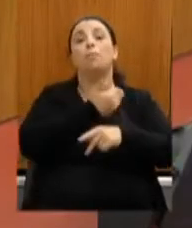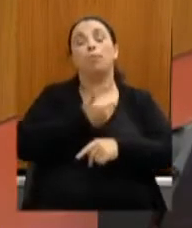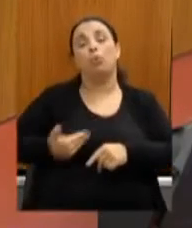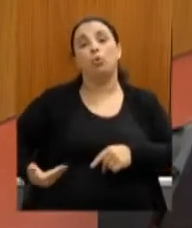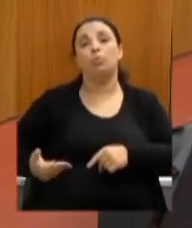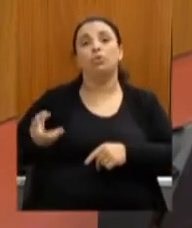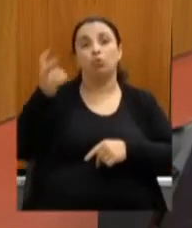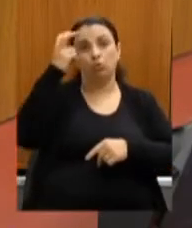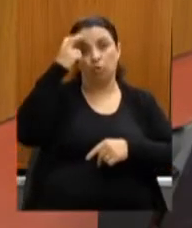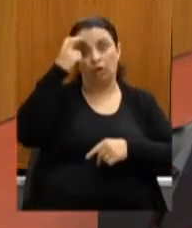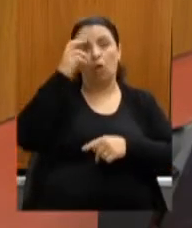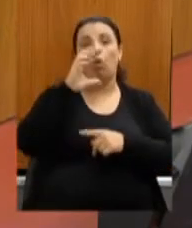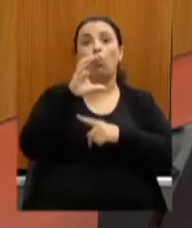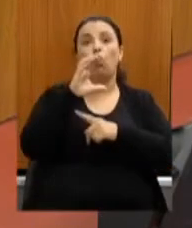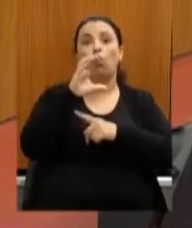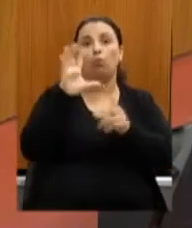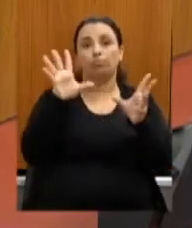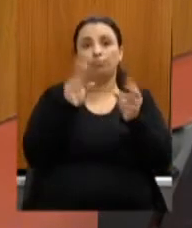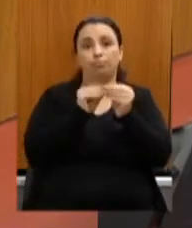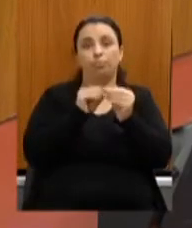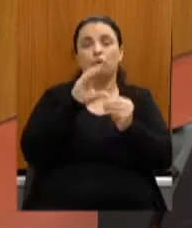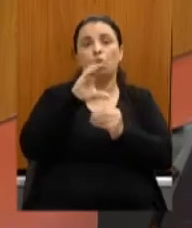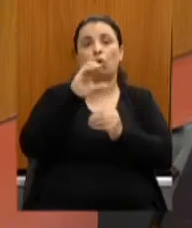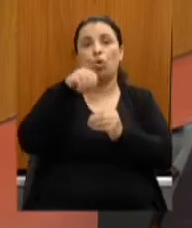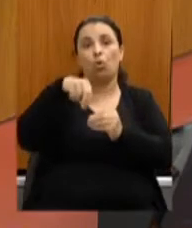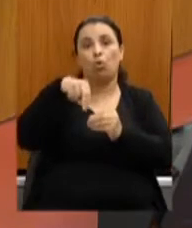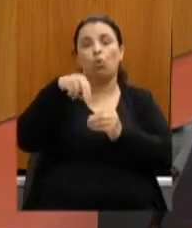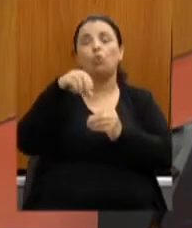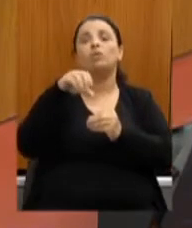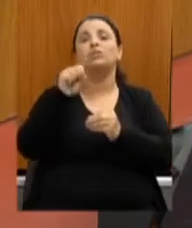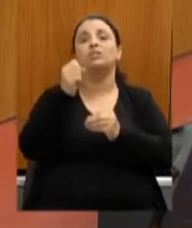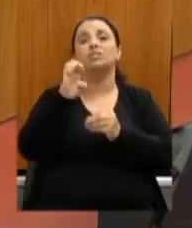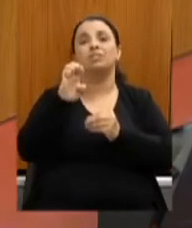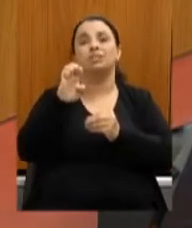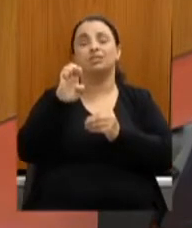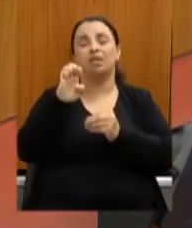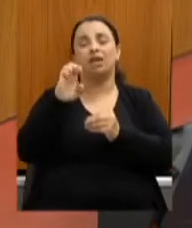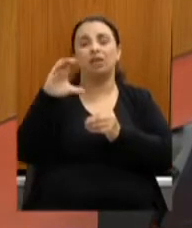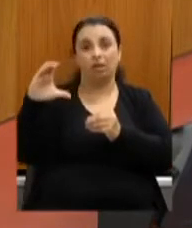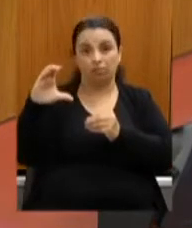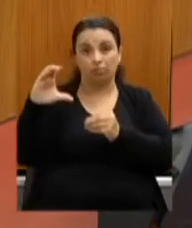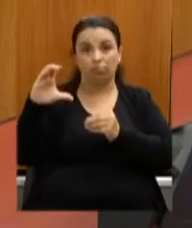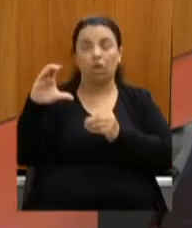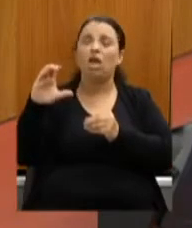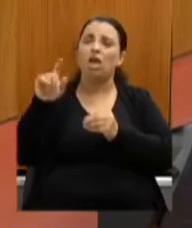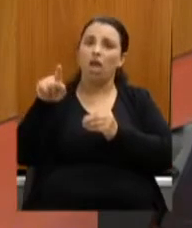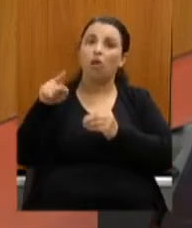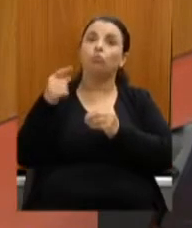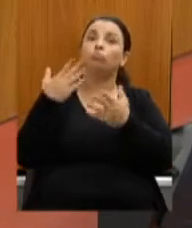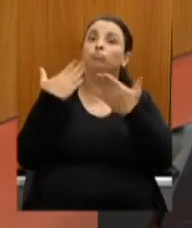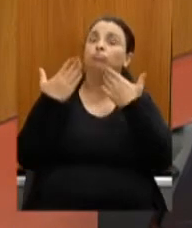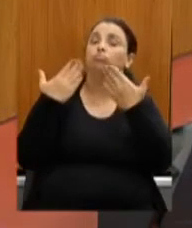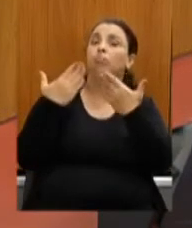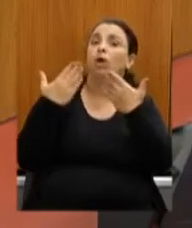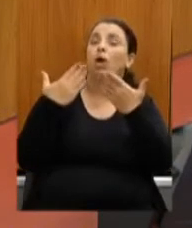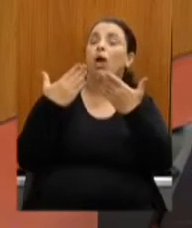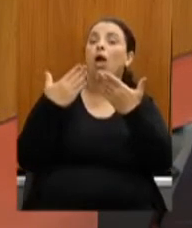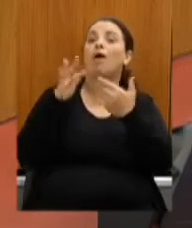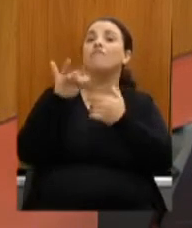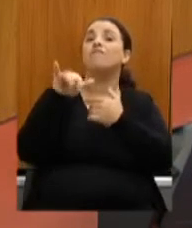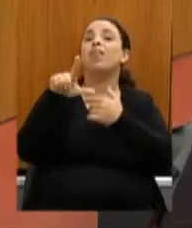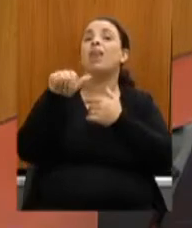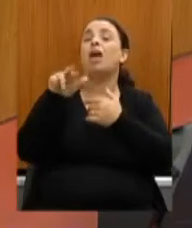nosso CONSEC a fila harmônica em debate e foi aprovado com uma abstenção o novo